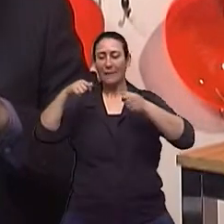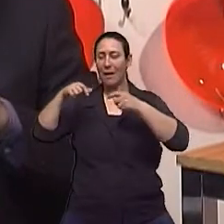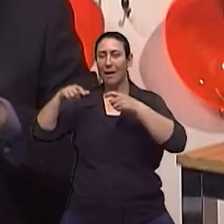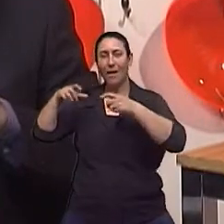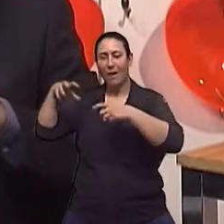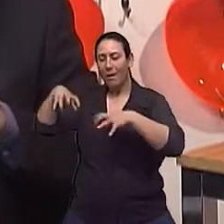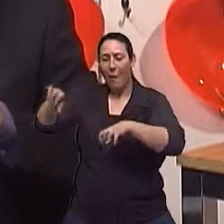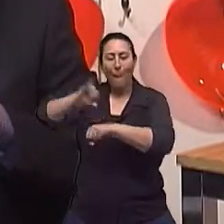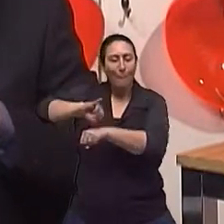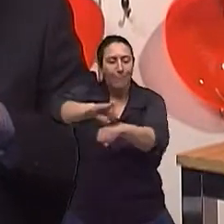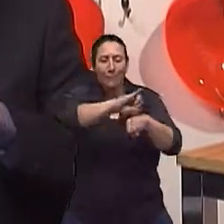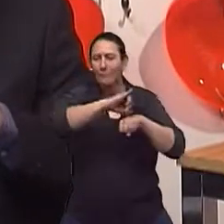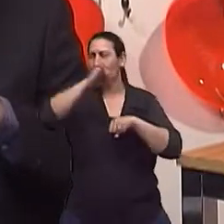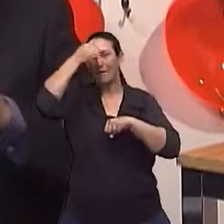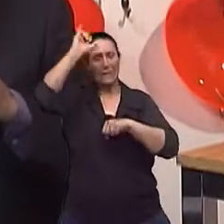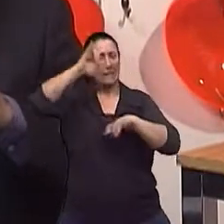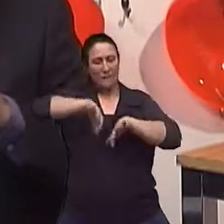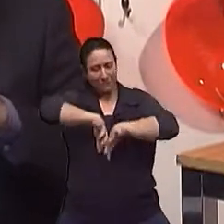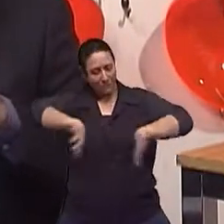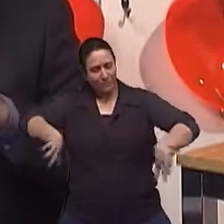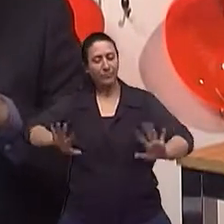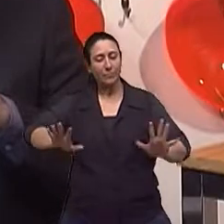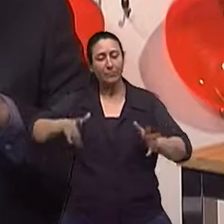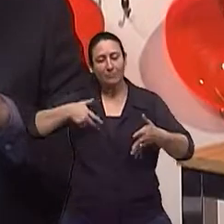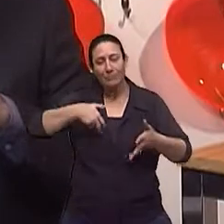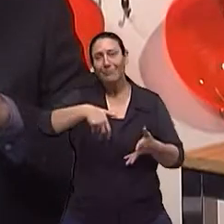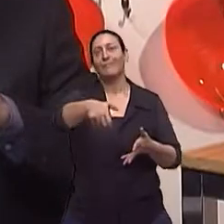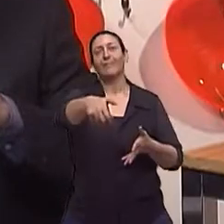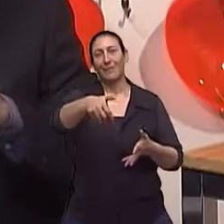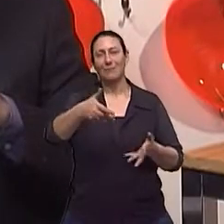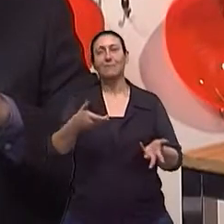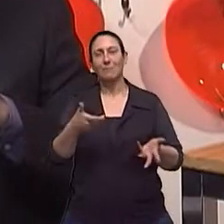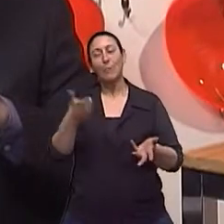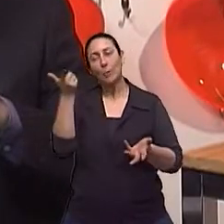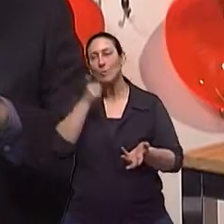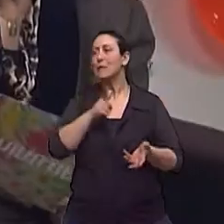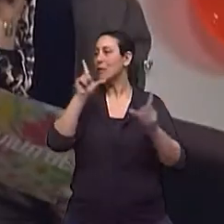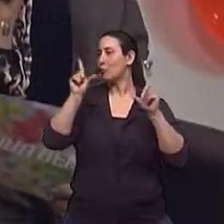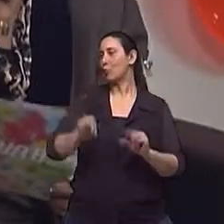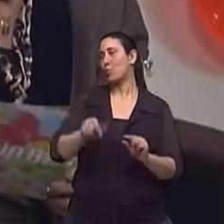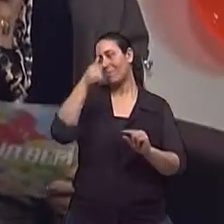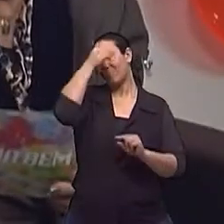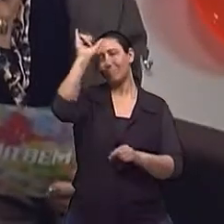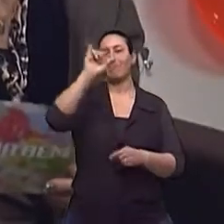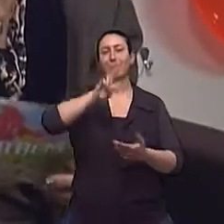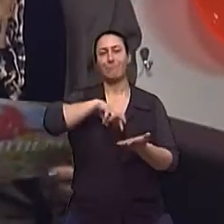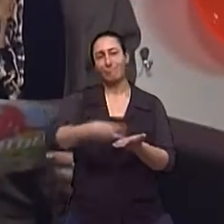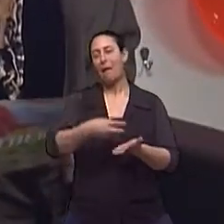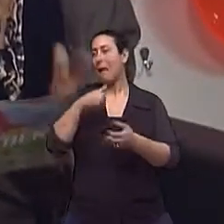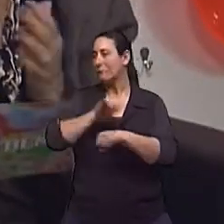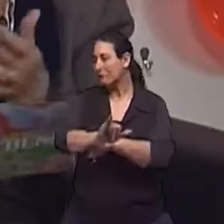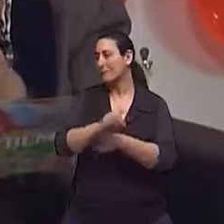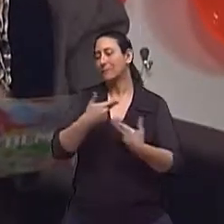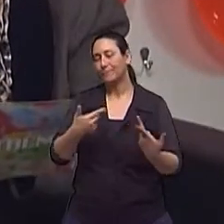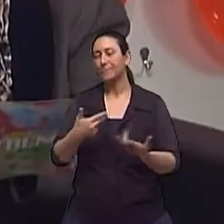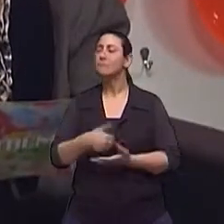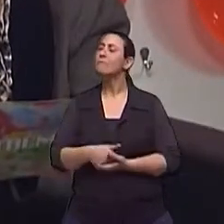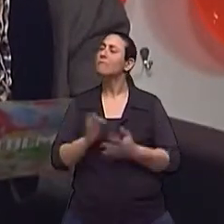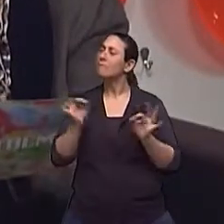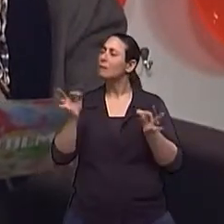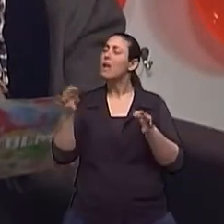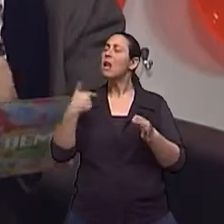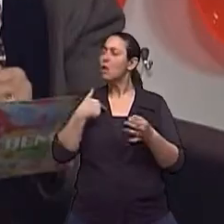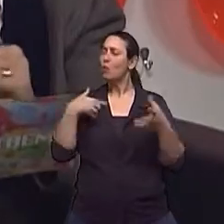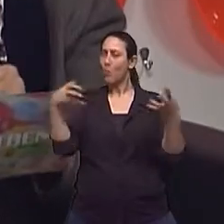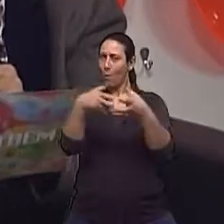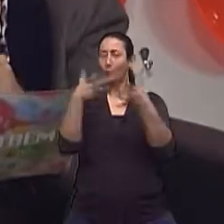significativamente o risco de quedas no idoso. Ah, perfeito. Tá. Mas aí, doutor, me chama a atenção, como eu trabalho com teatro com